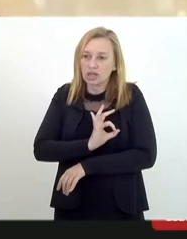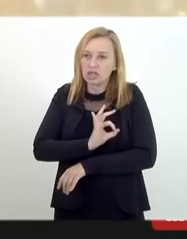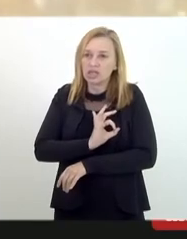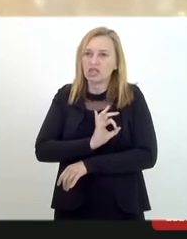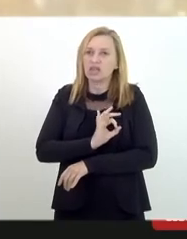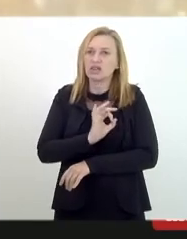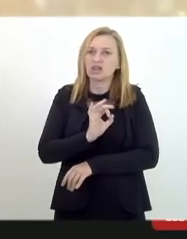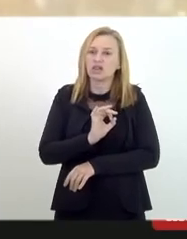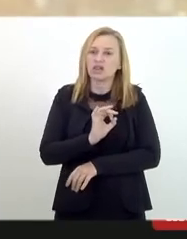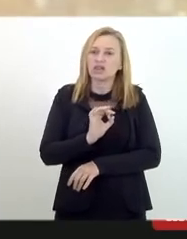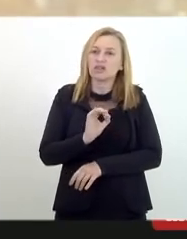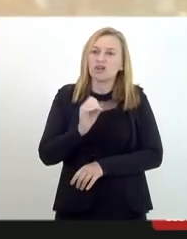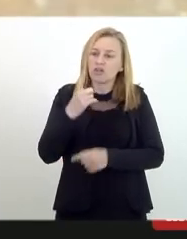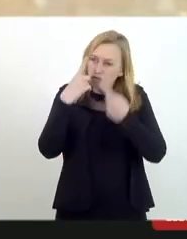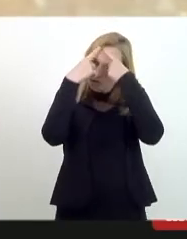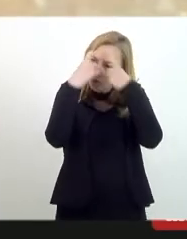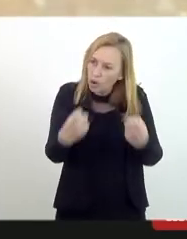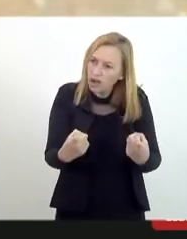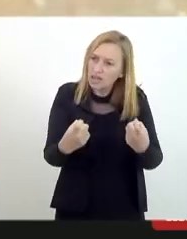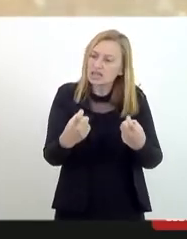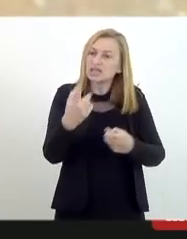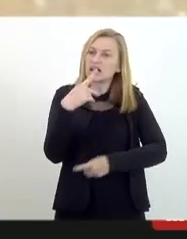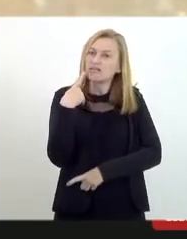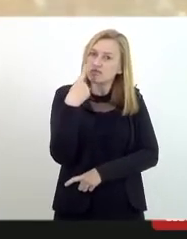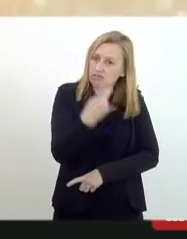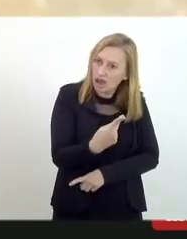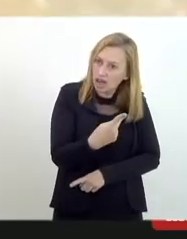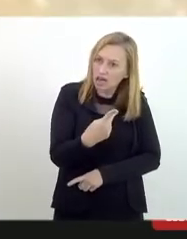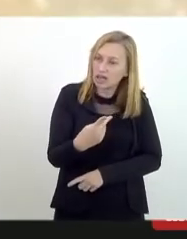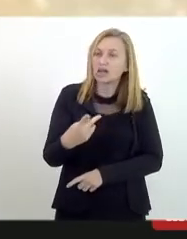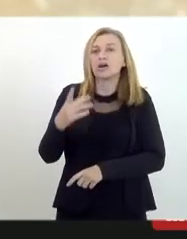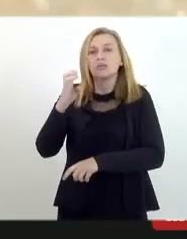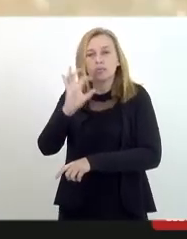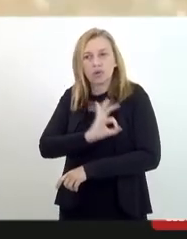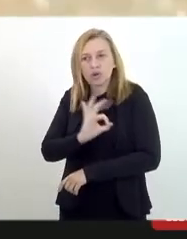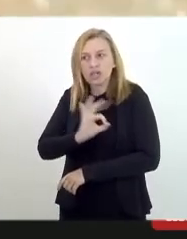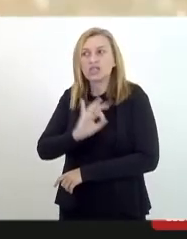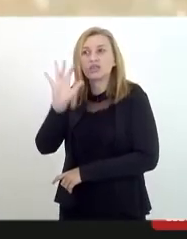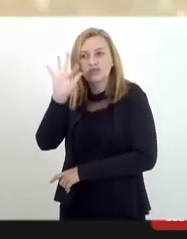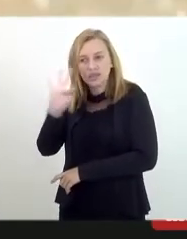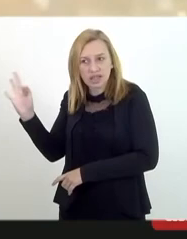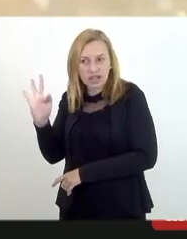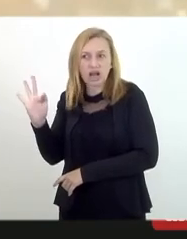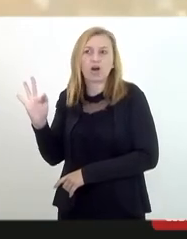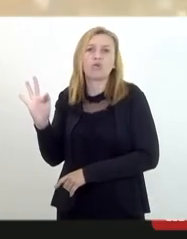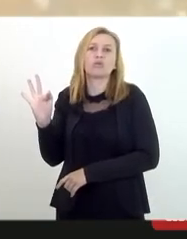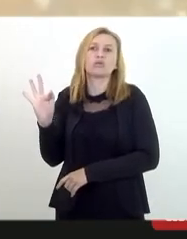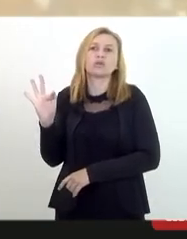agressivo em relação à Polícia Federal, a Polícia Federal foi demais,